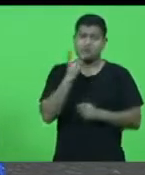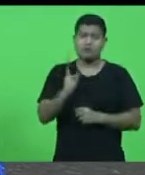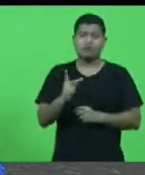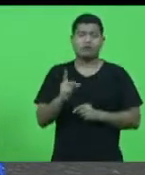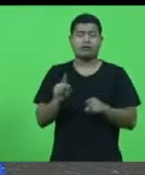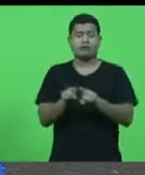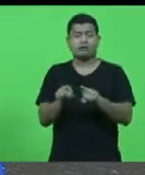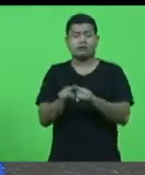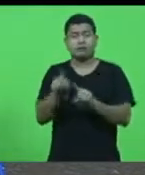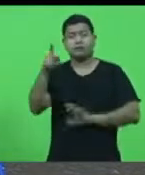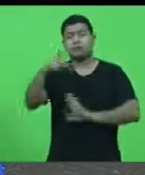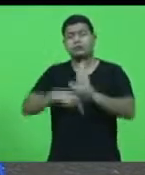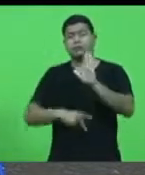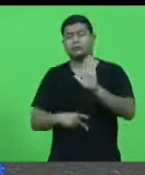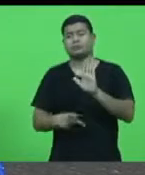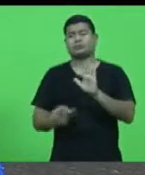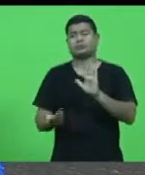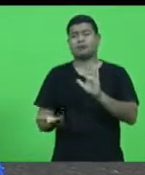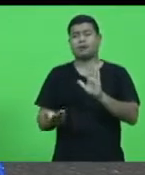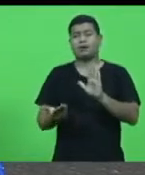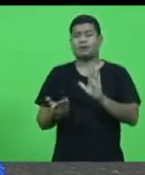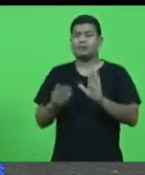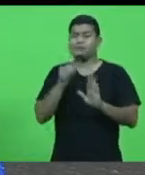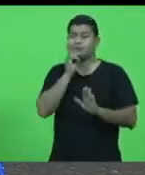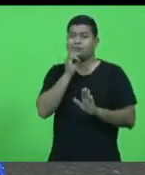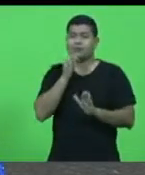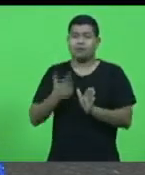ferroviários,